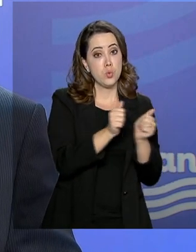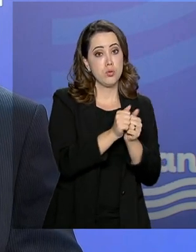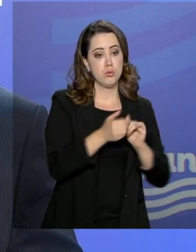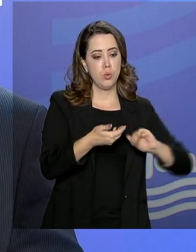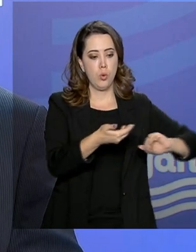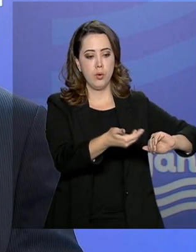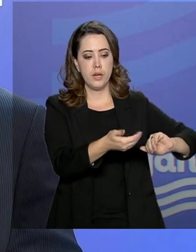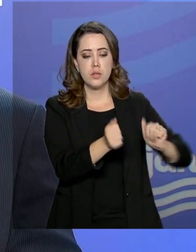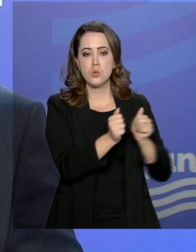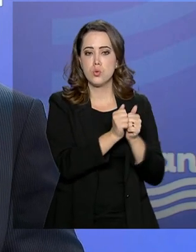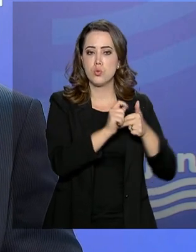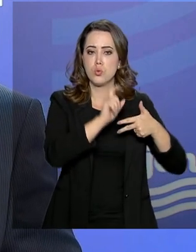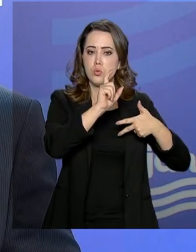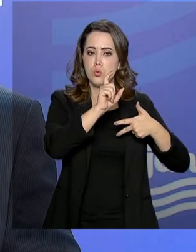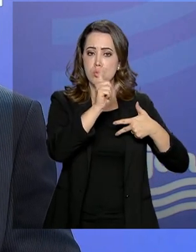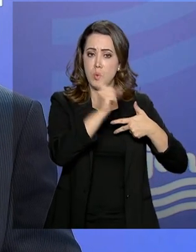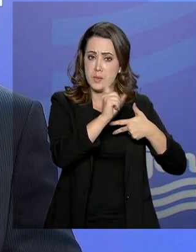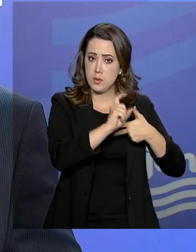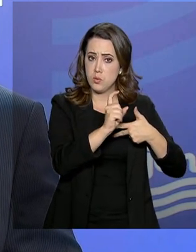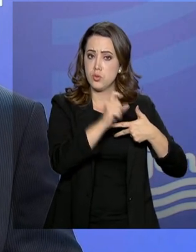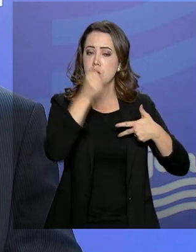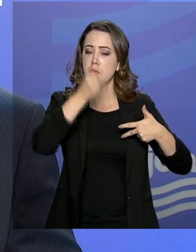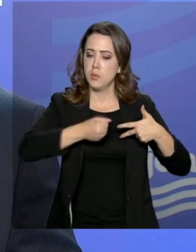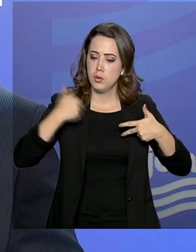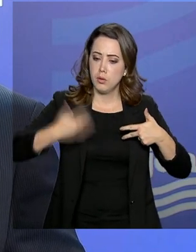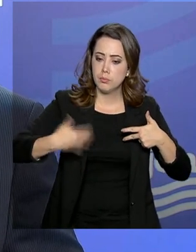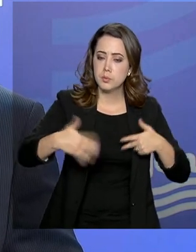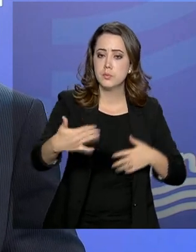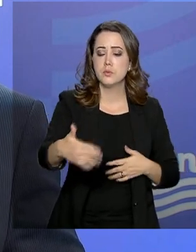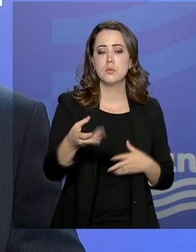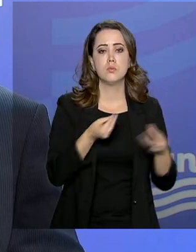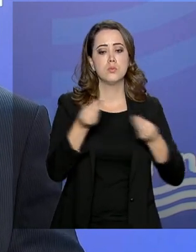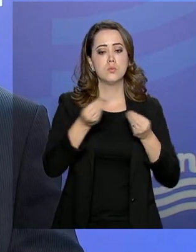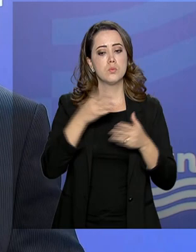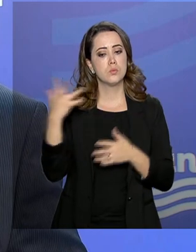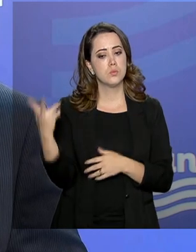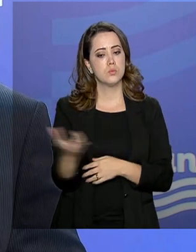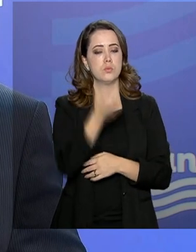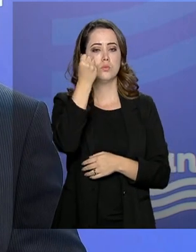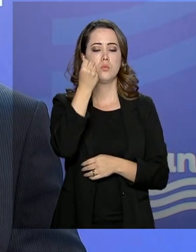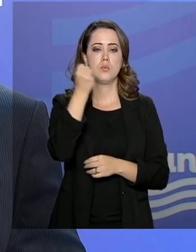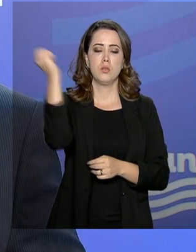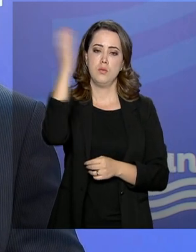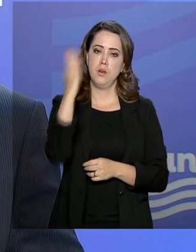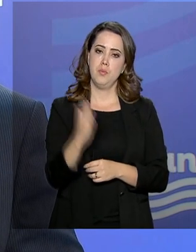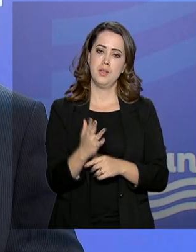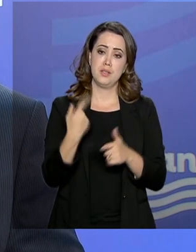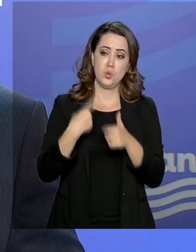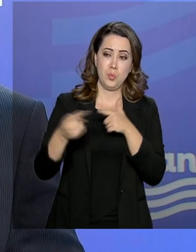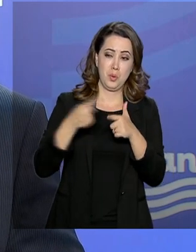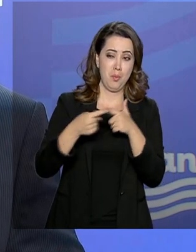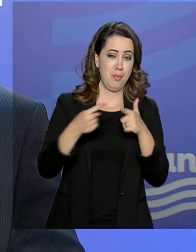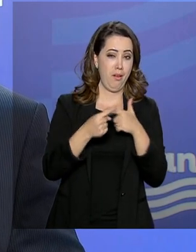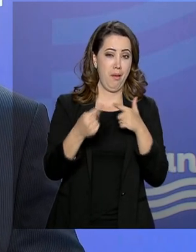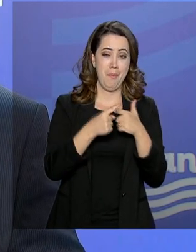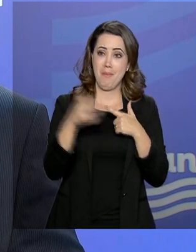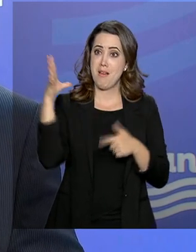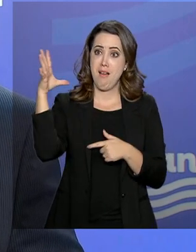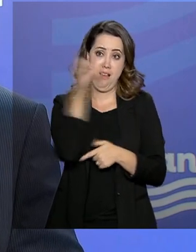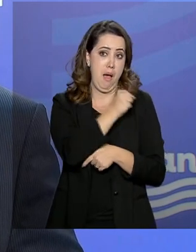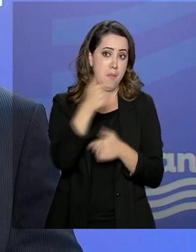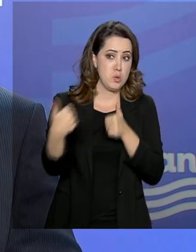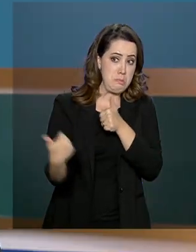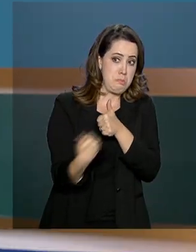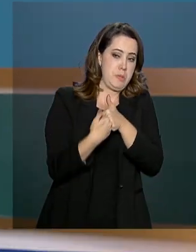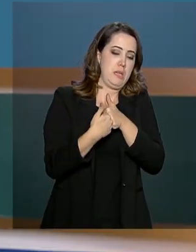e Poder Executivo, darmos um andamento àquilo que vai tirar o Brasil de um precipício que muito rapidamente se